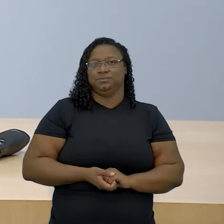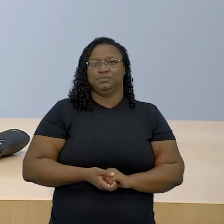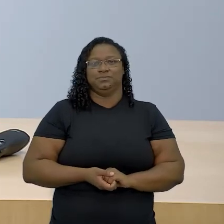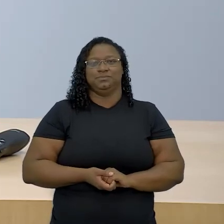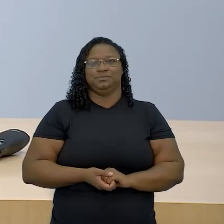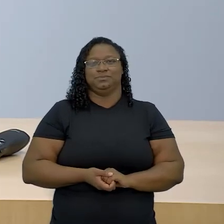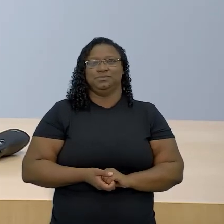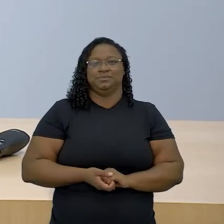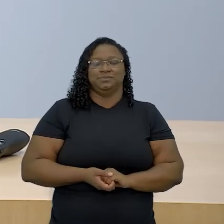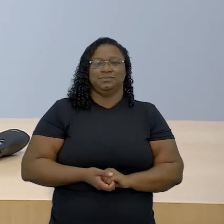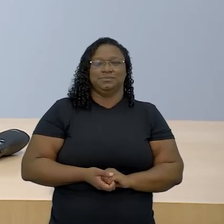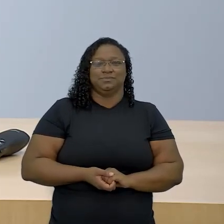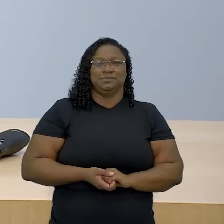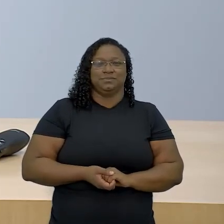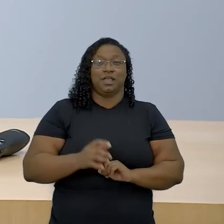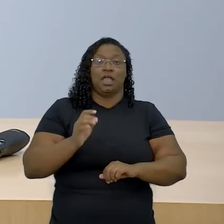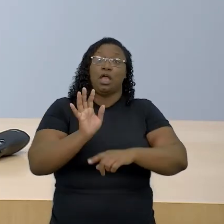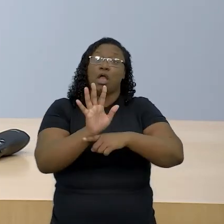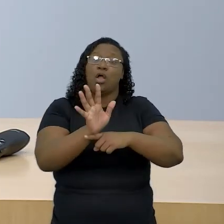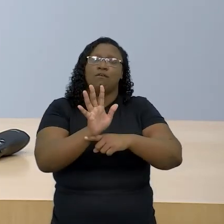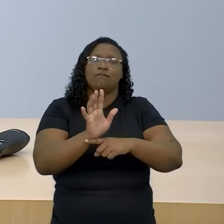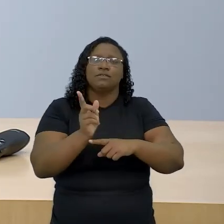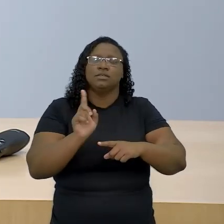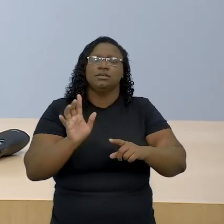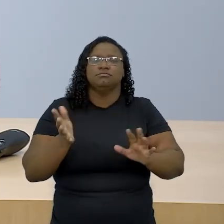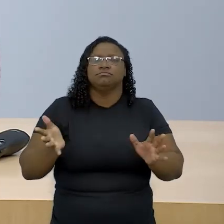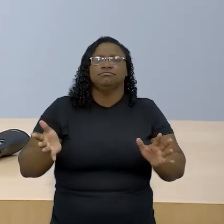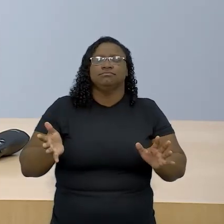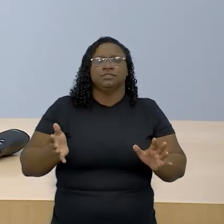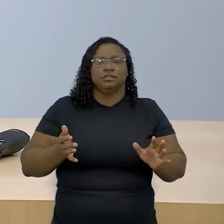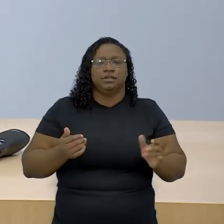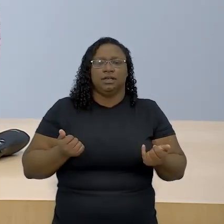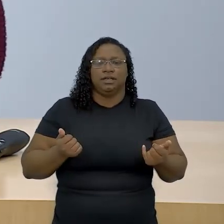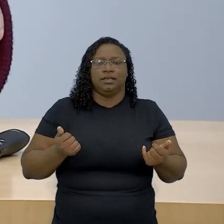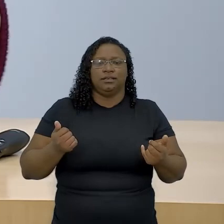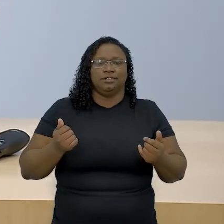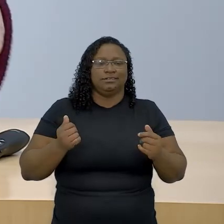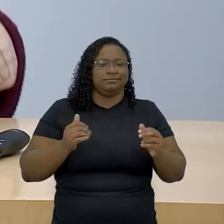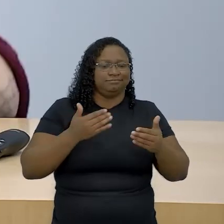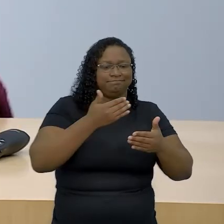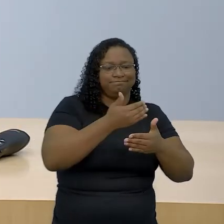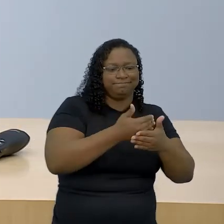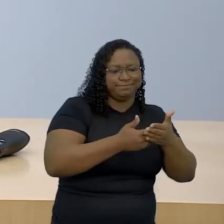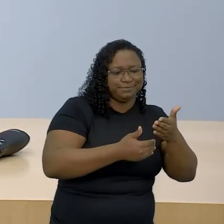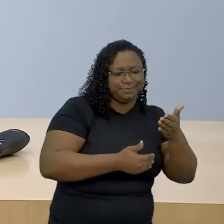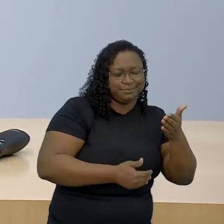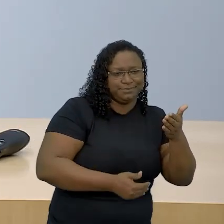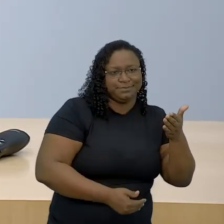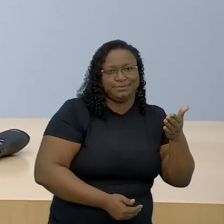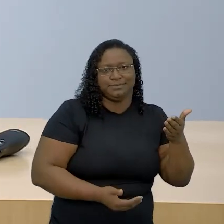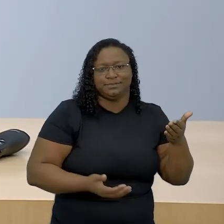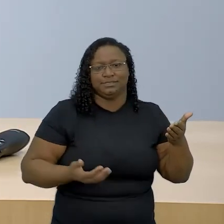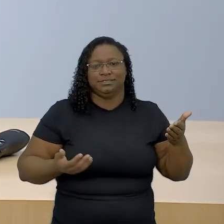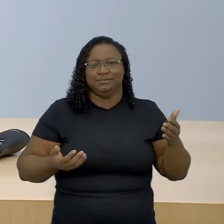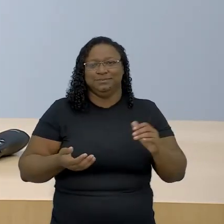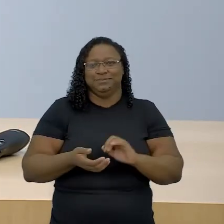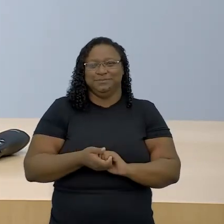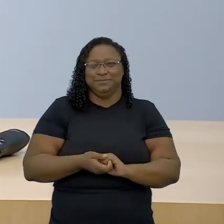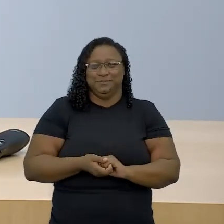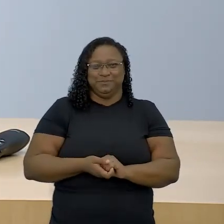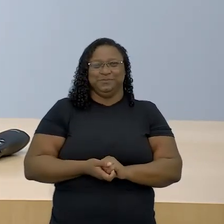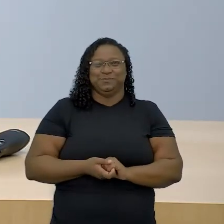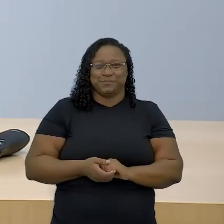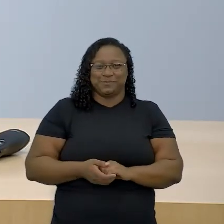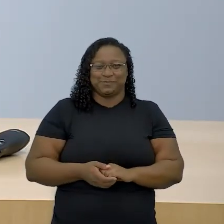teórico, ele não parte desse ponto de vista, mas